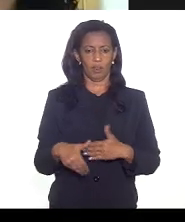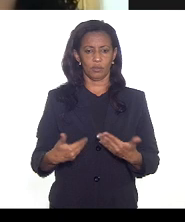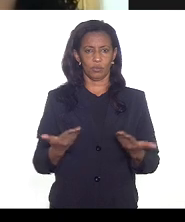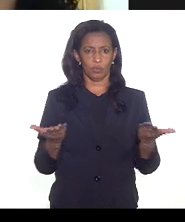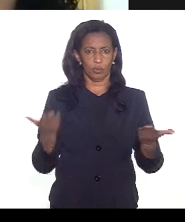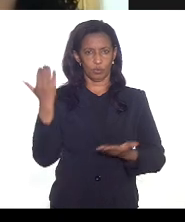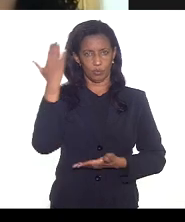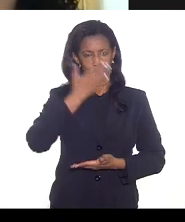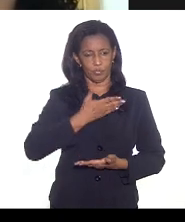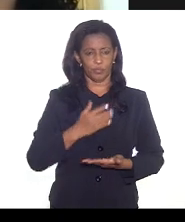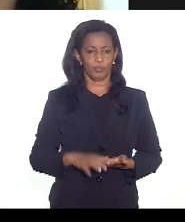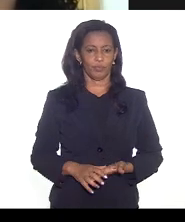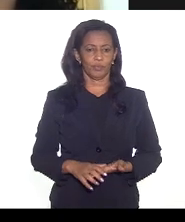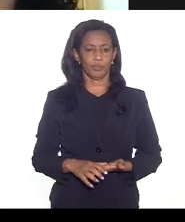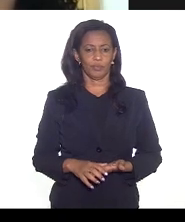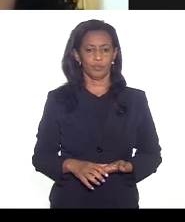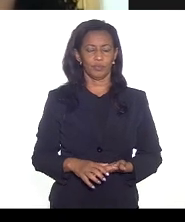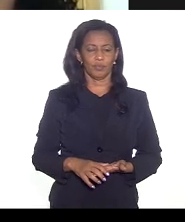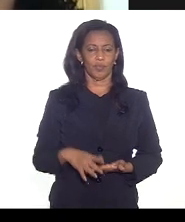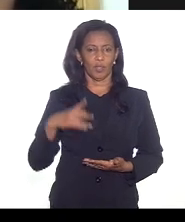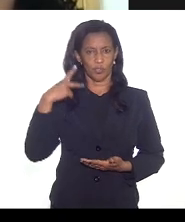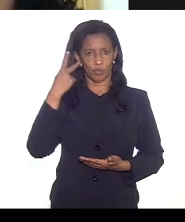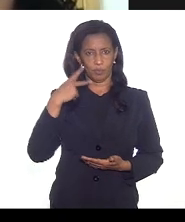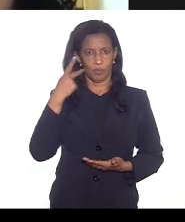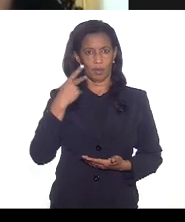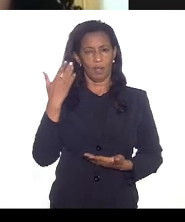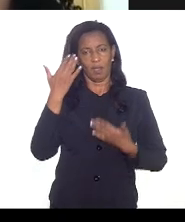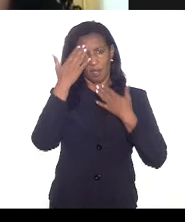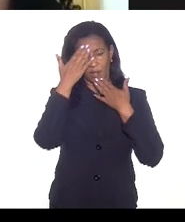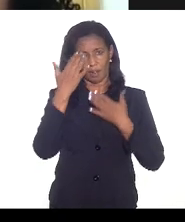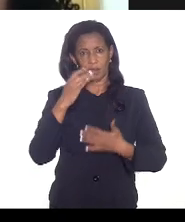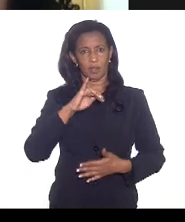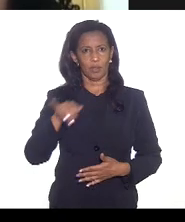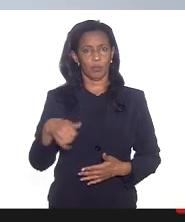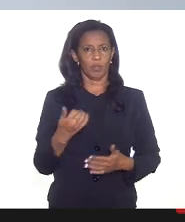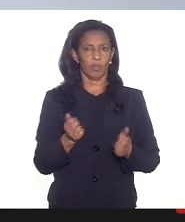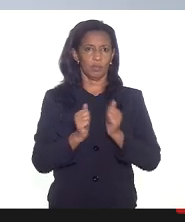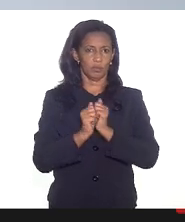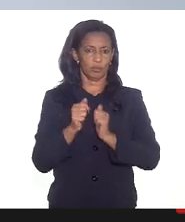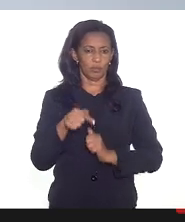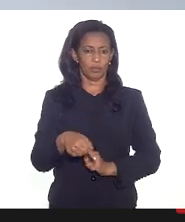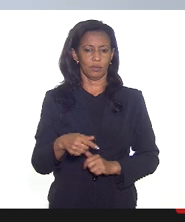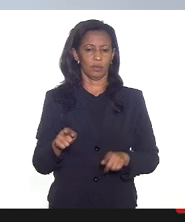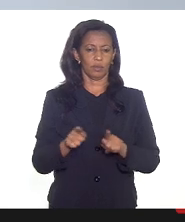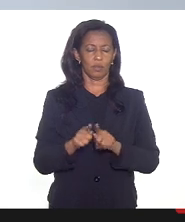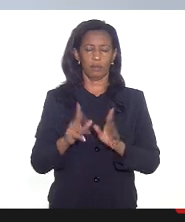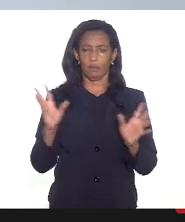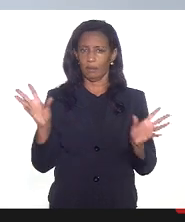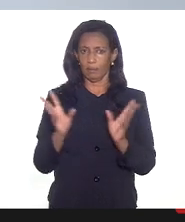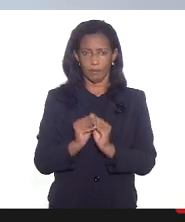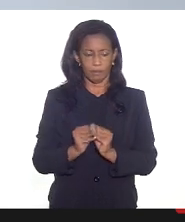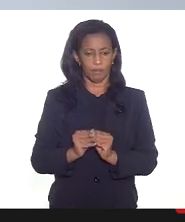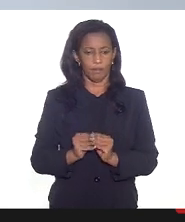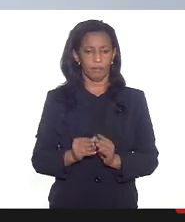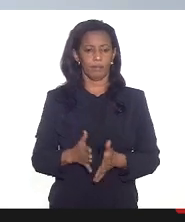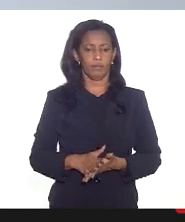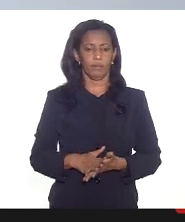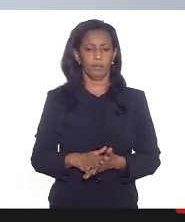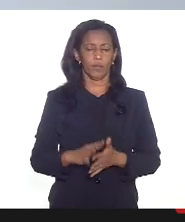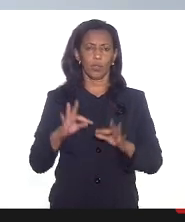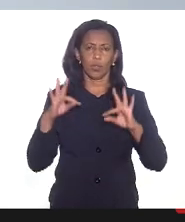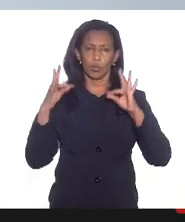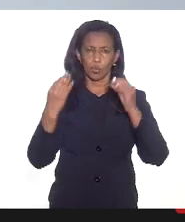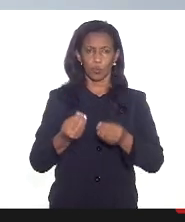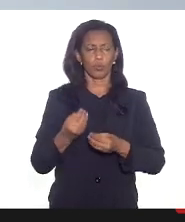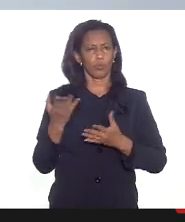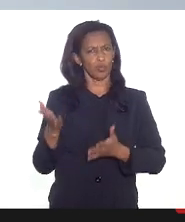presentes boa tarde às autoridades agradeço a oportunidade de estar aqui com vocês eu vou também ser bem breve acredito que todo mundo